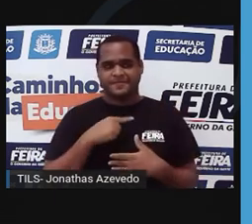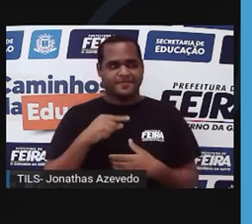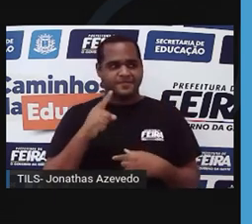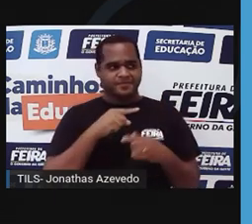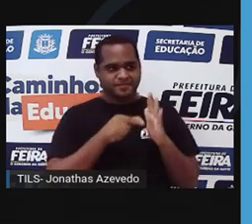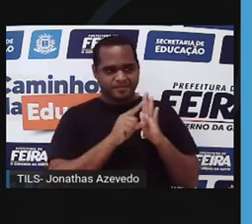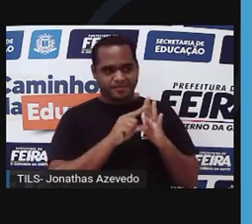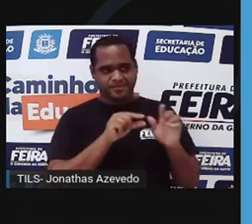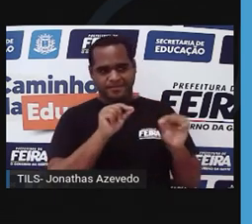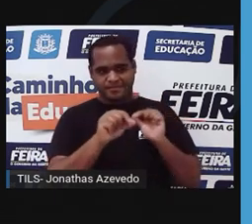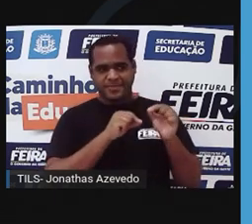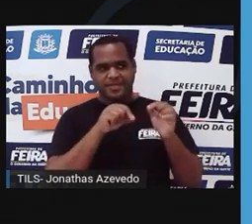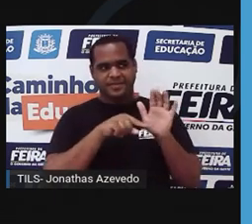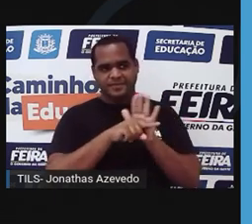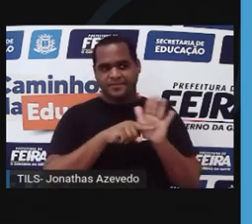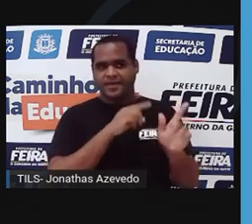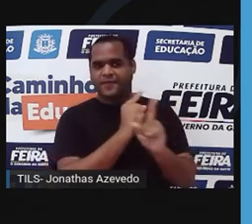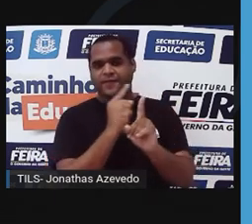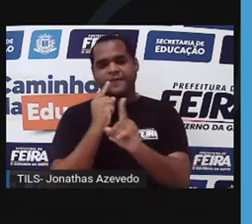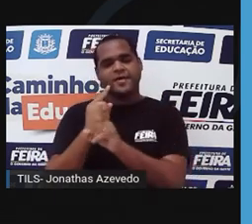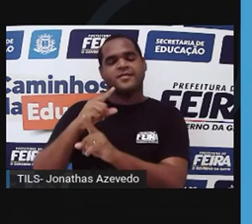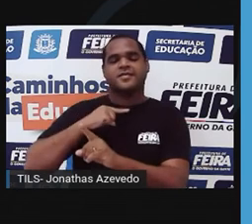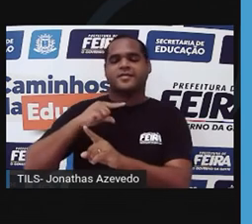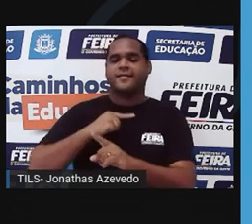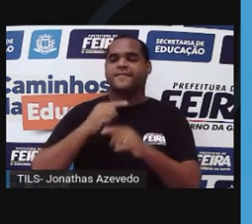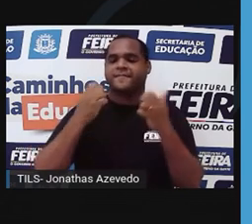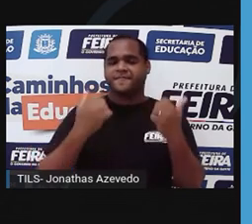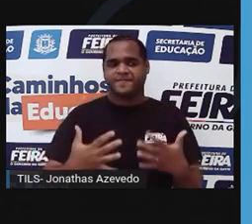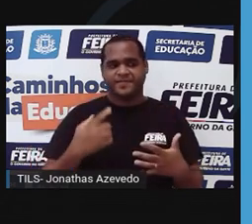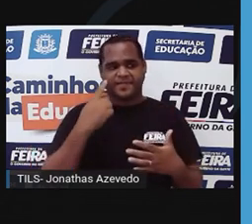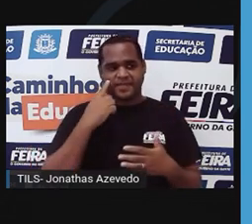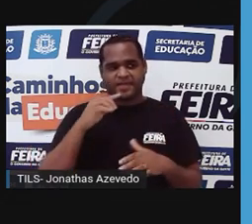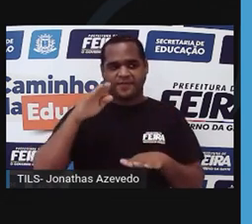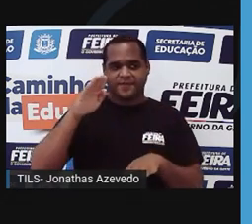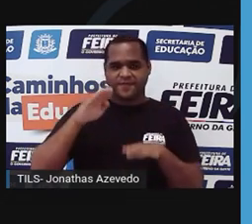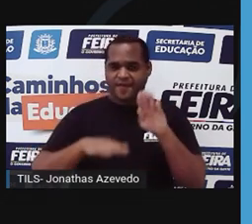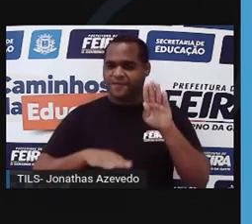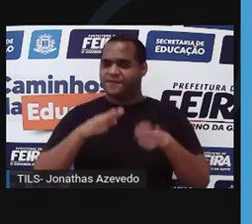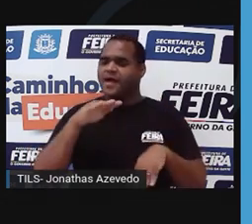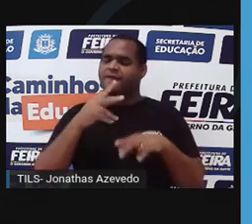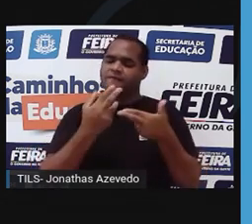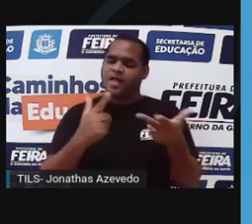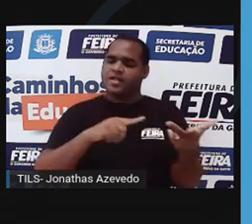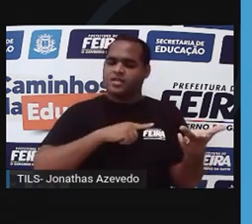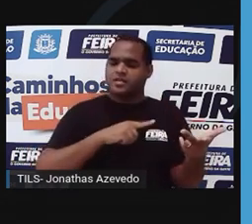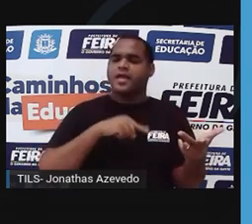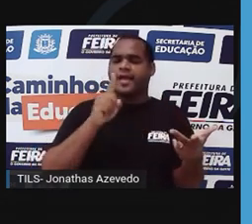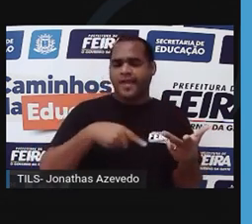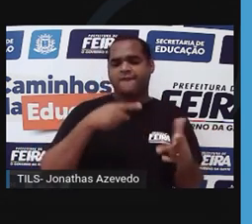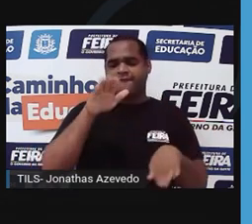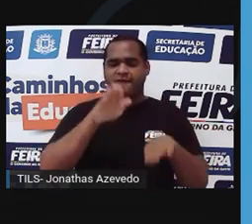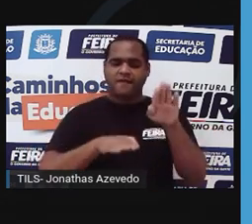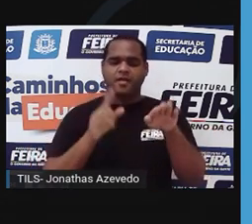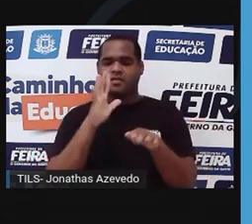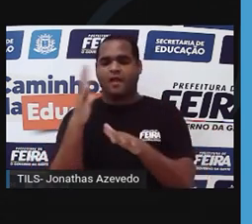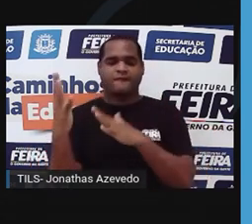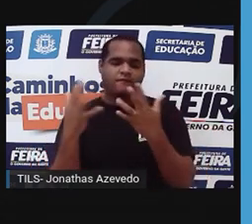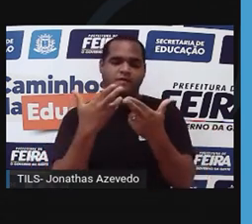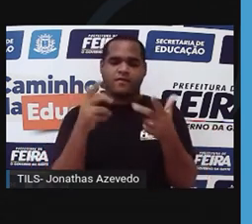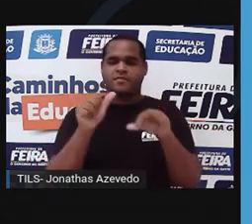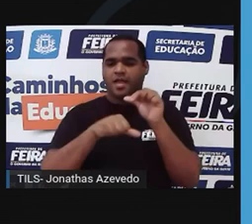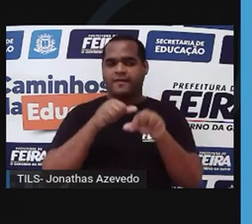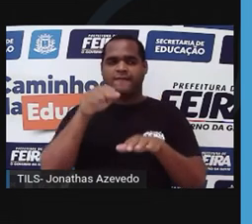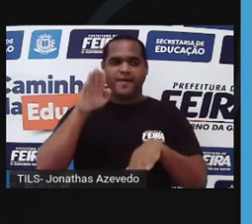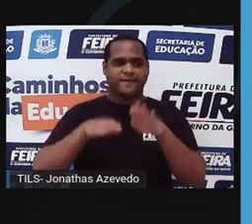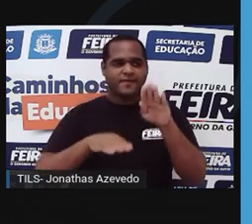-existente que ela já tinha. Então, eu tinha variabilidade de características, a natureza, ela tem essa variabilidade. Hoje a gente chama isso de